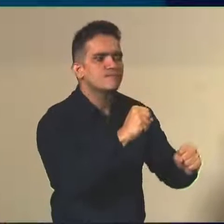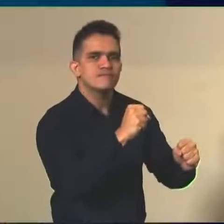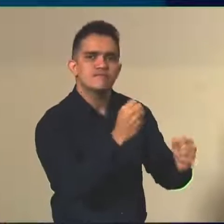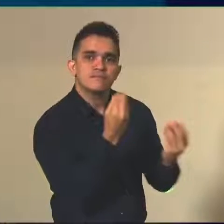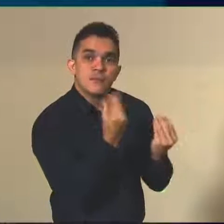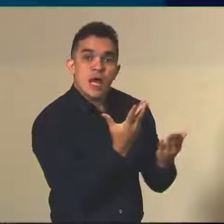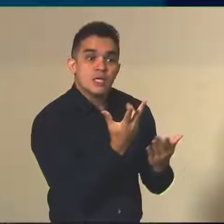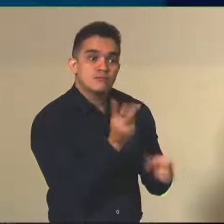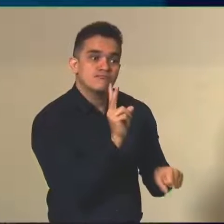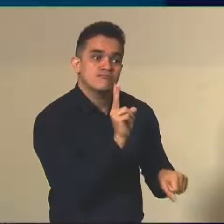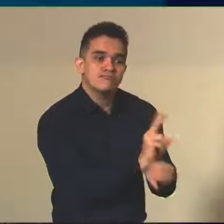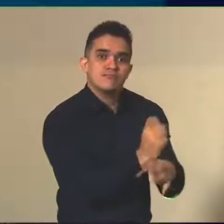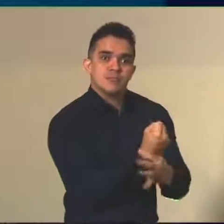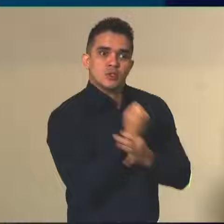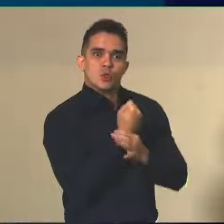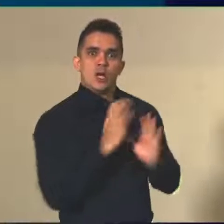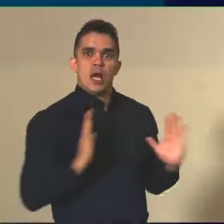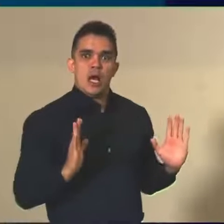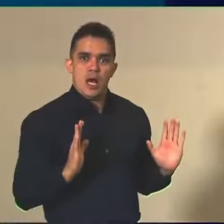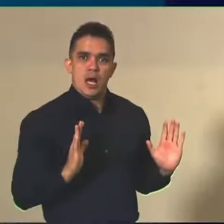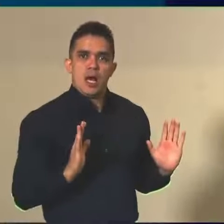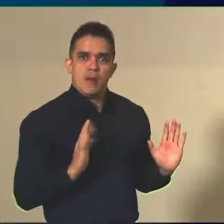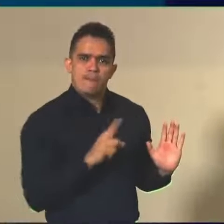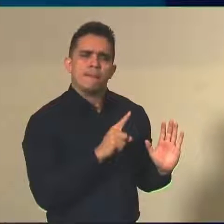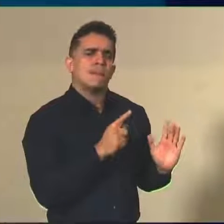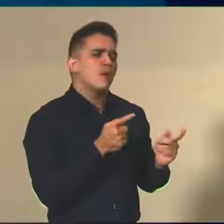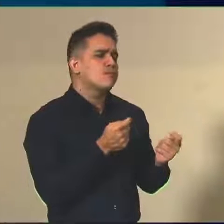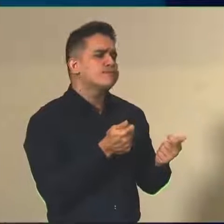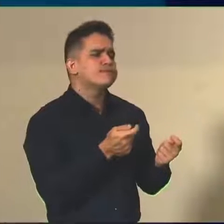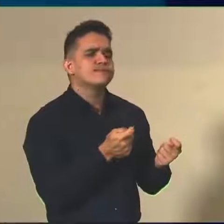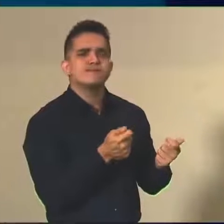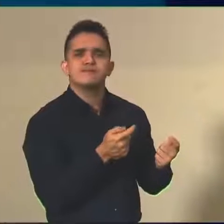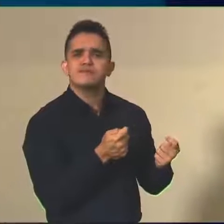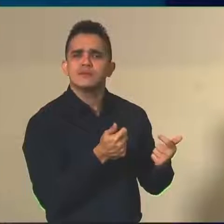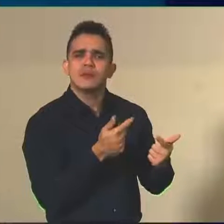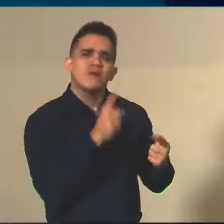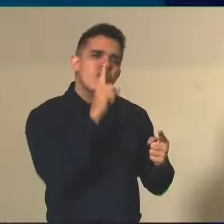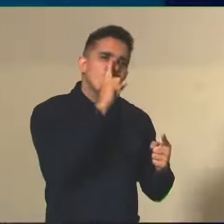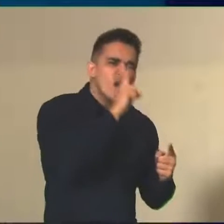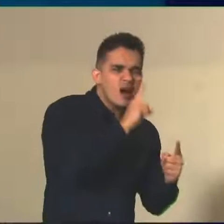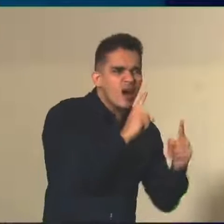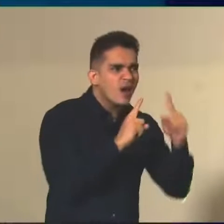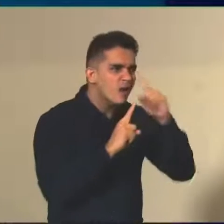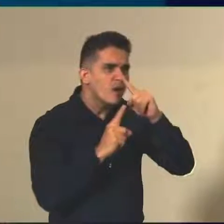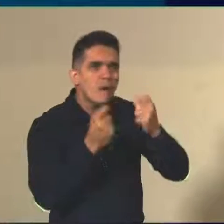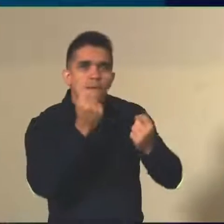preventiva, então, são números muito pequenos, né, que tiveram aí,